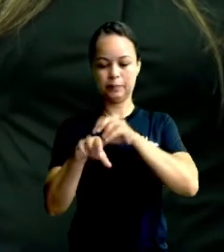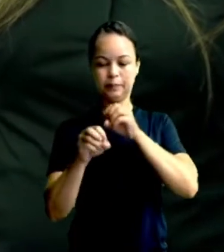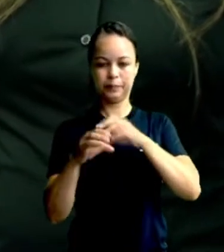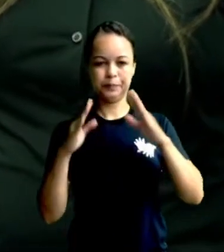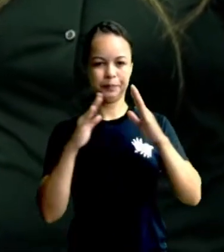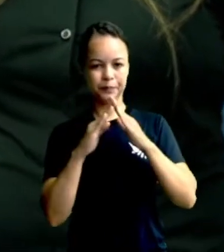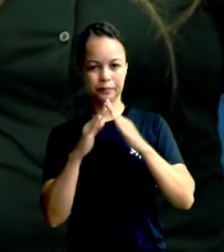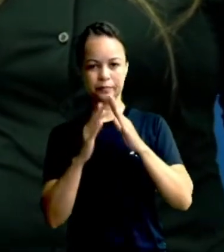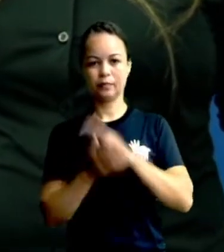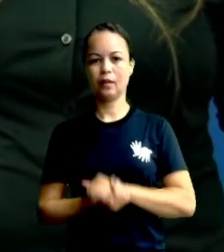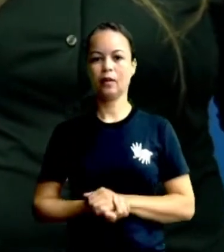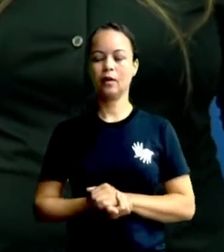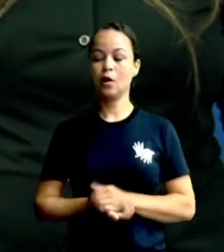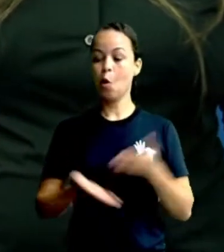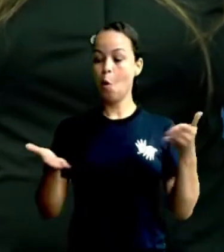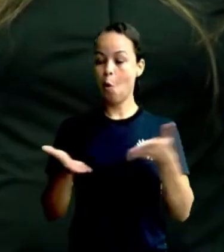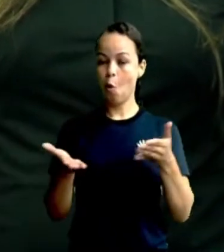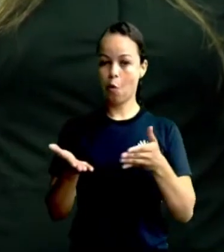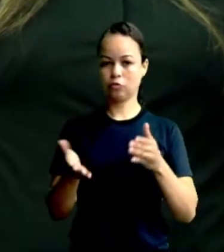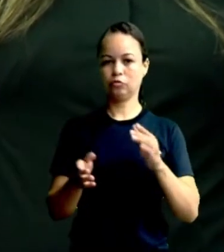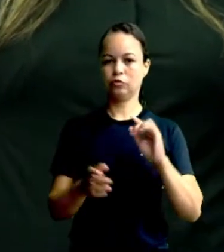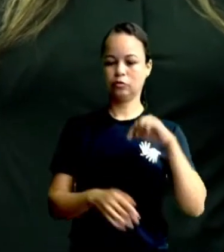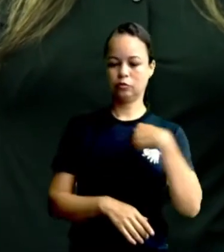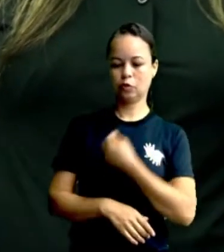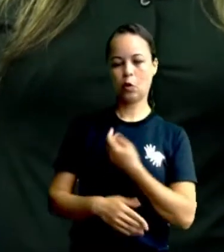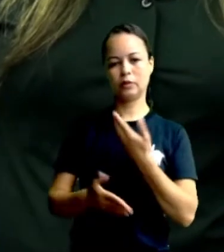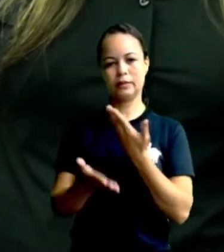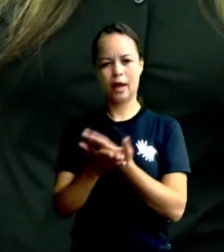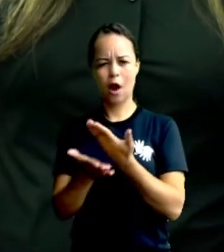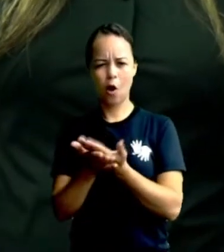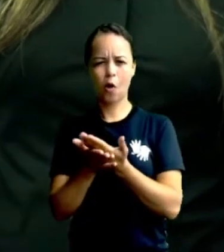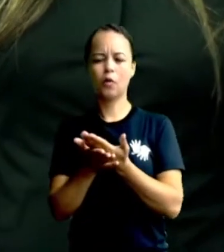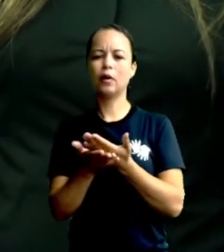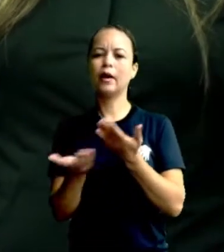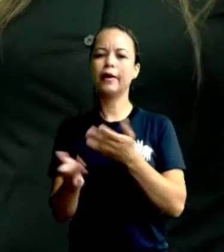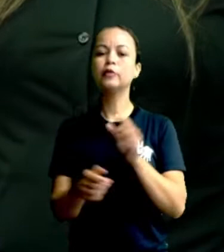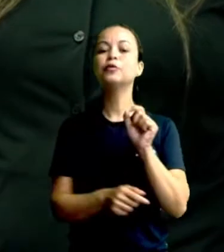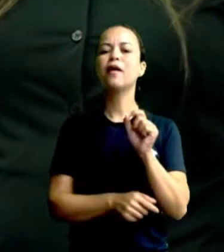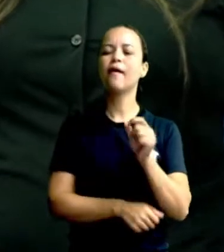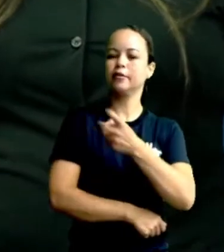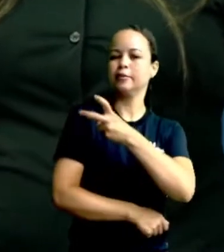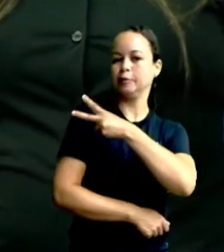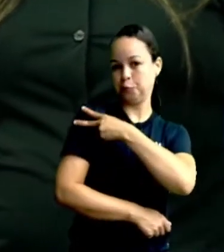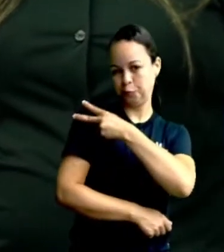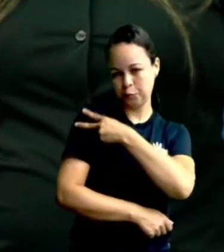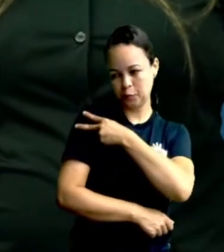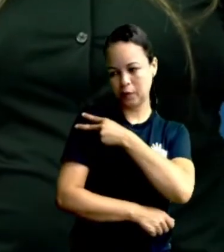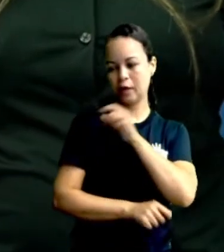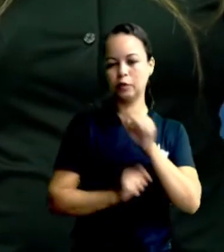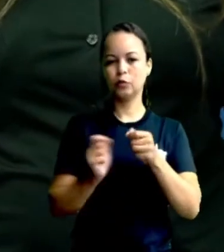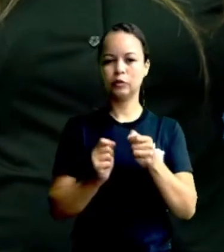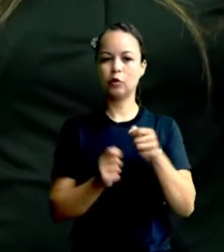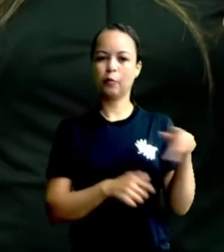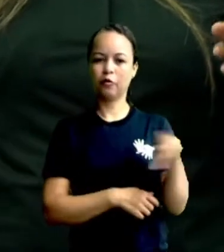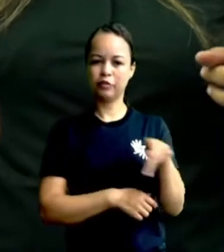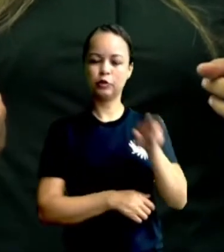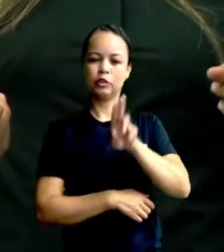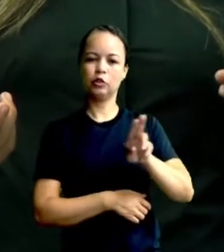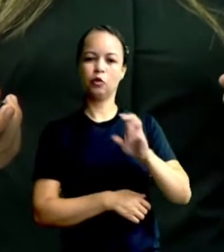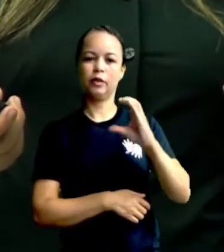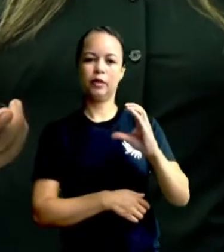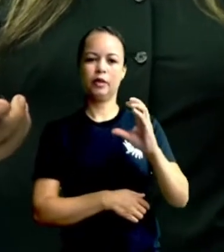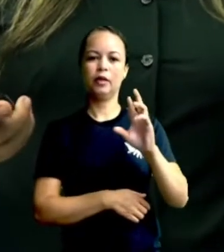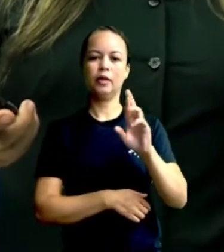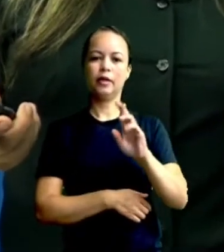Hoje, nossa aula vai para o segundo ano, certo? Eu me chamo professora Crisian Ferrão e sou a professora de